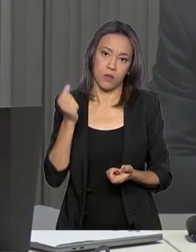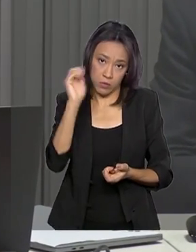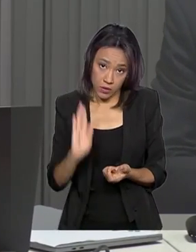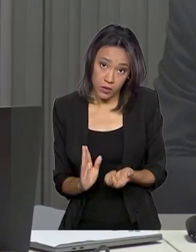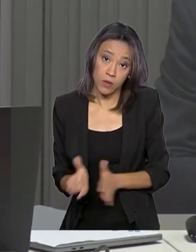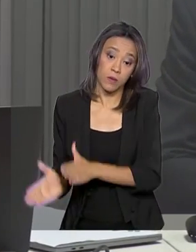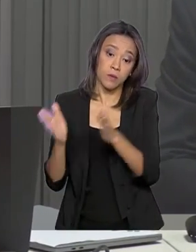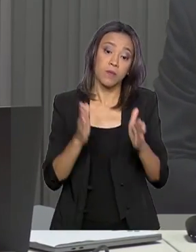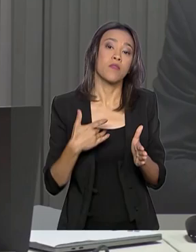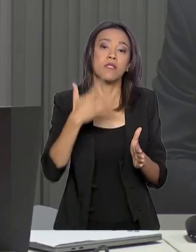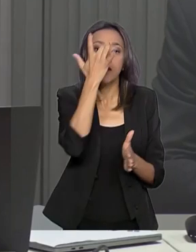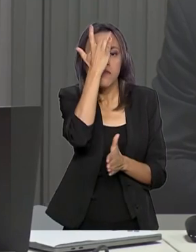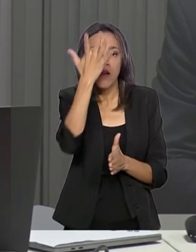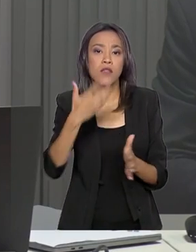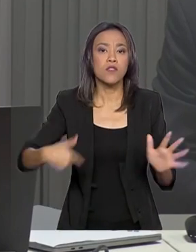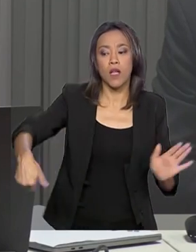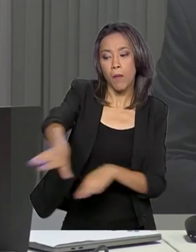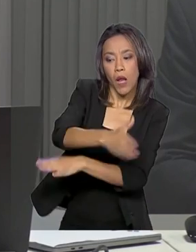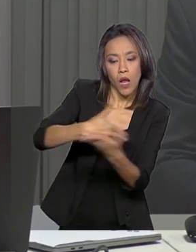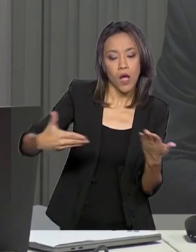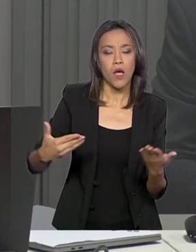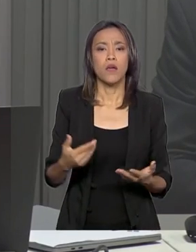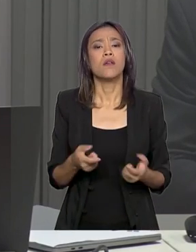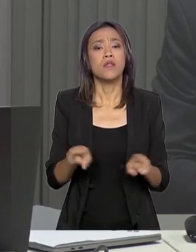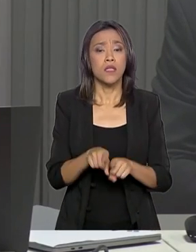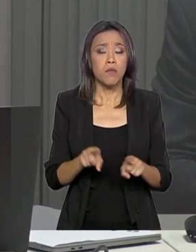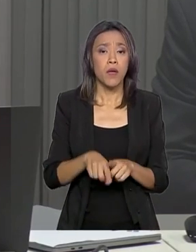facilidade nas transações e menor custo para todos os usuários. mercado, incluir as no no Aumentar